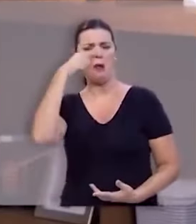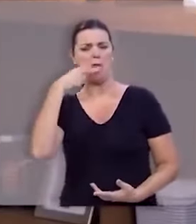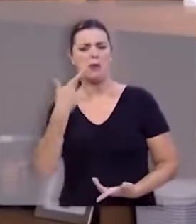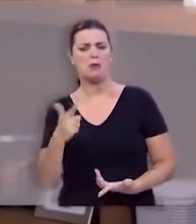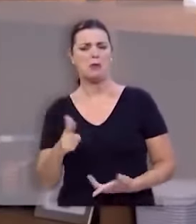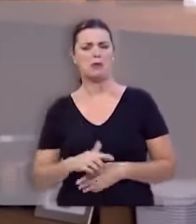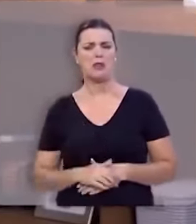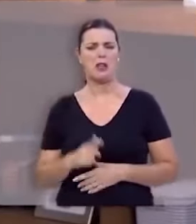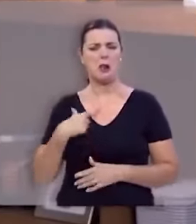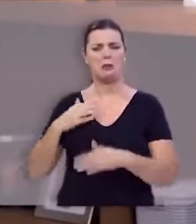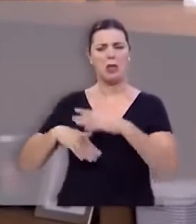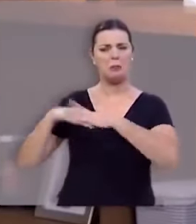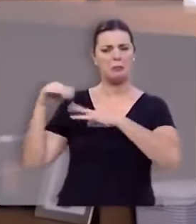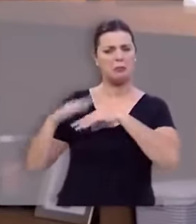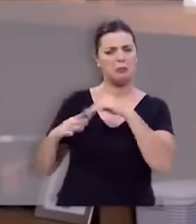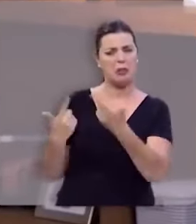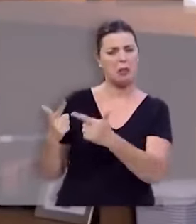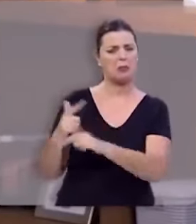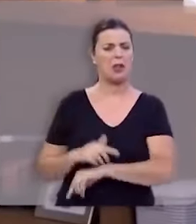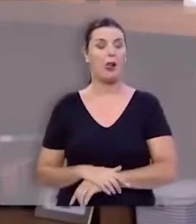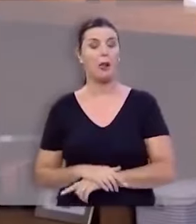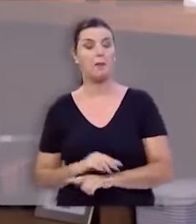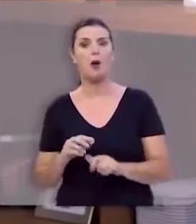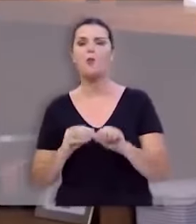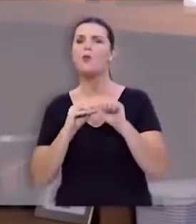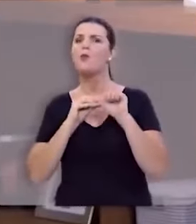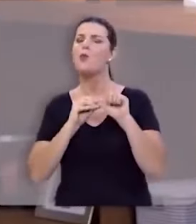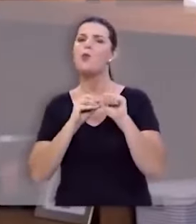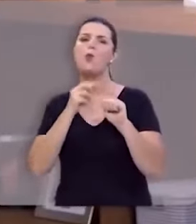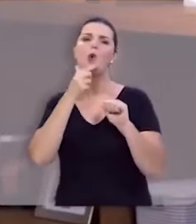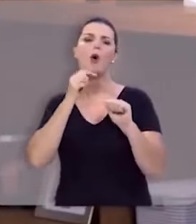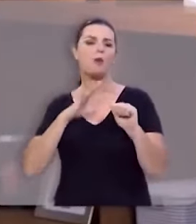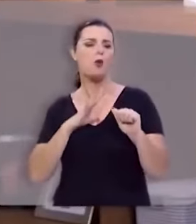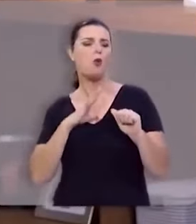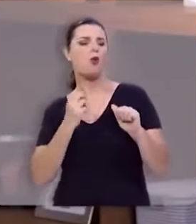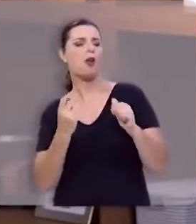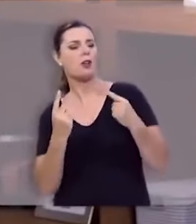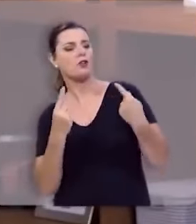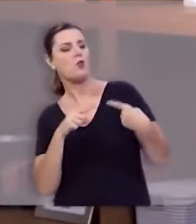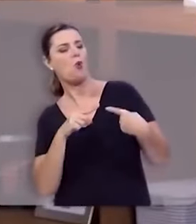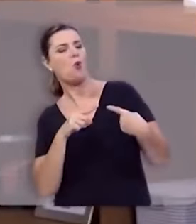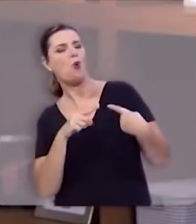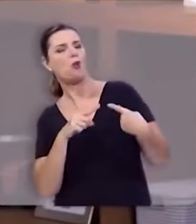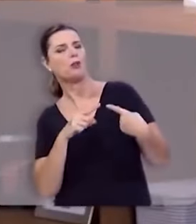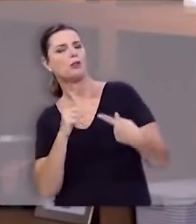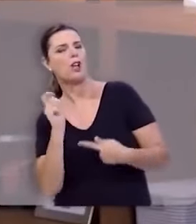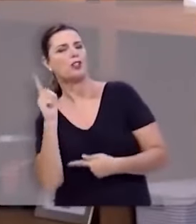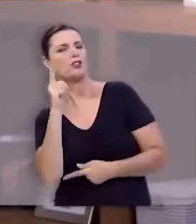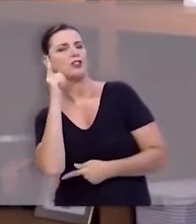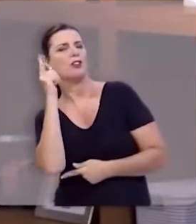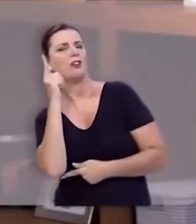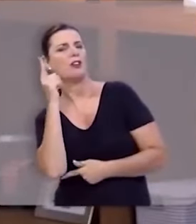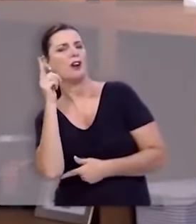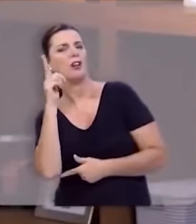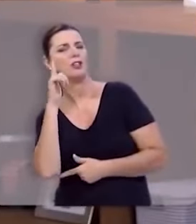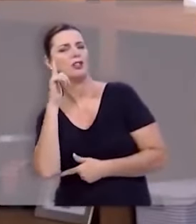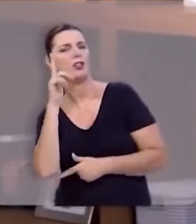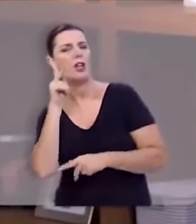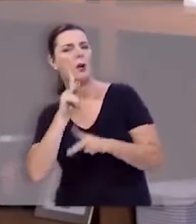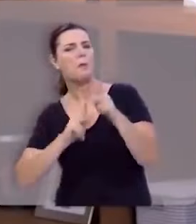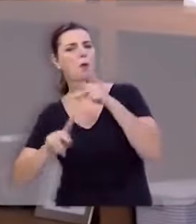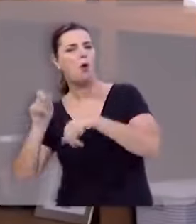ele não tem habilidade mas o único homem que teve coragem de enfrentar o gigante em todo o território de Israel